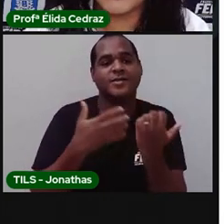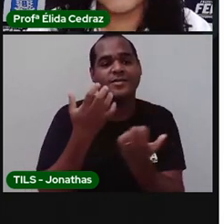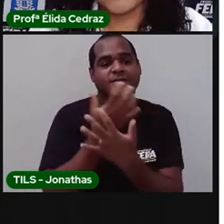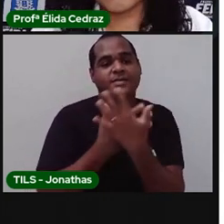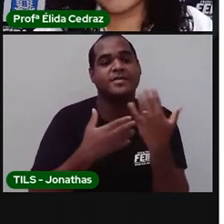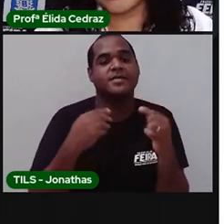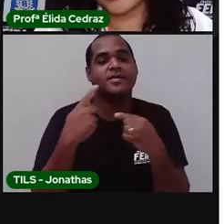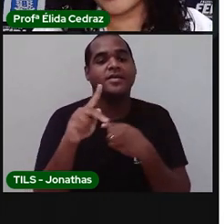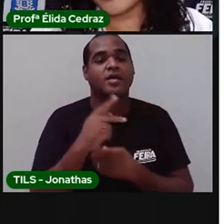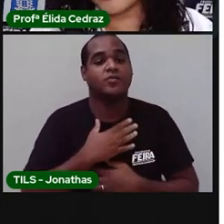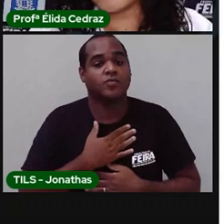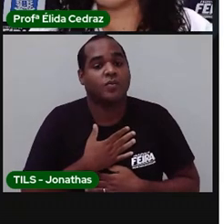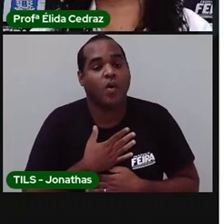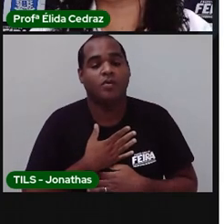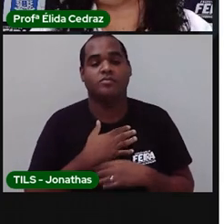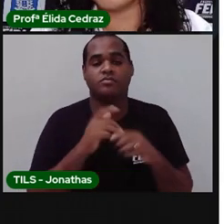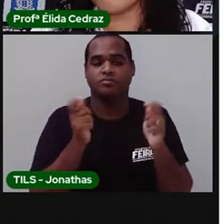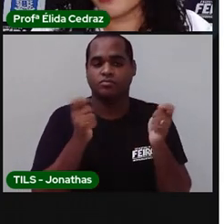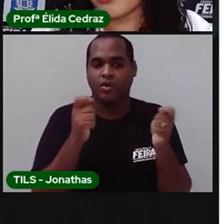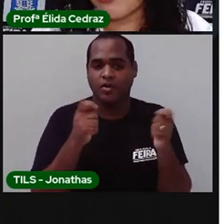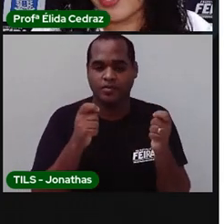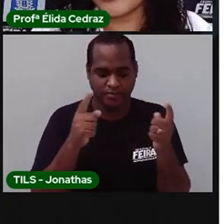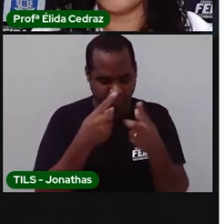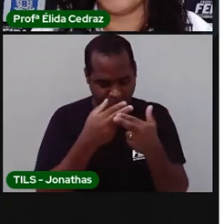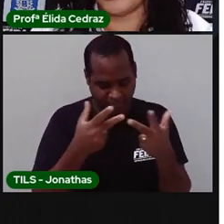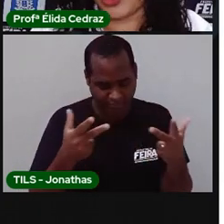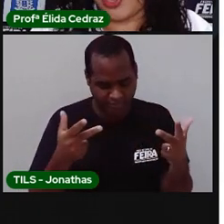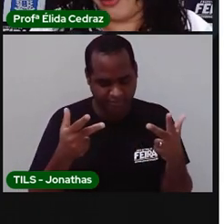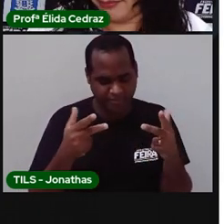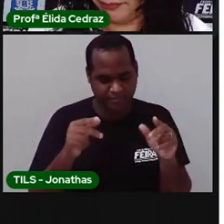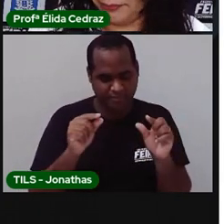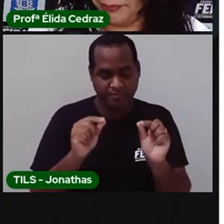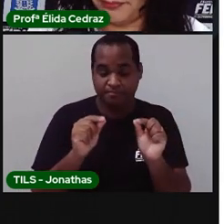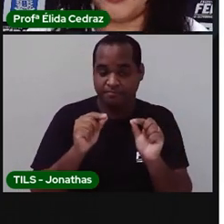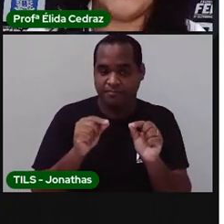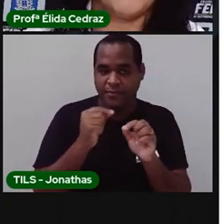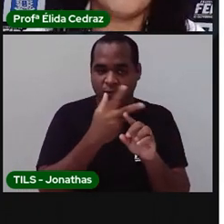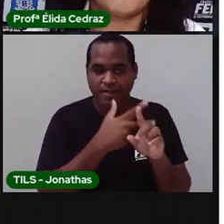gosta. Todas assim. Bem mais fácil de achar.